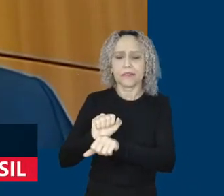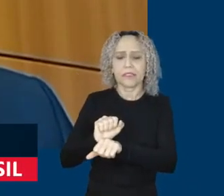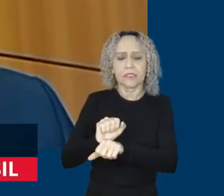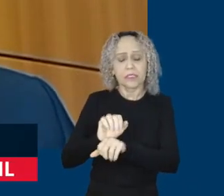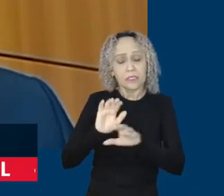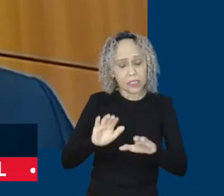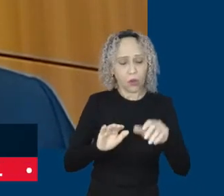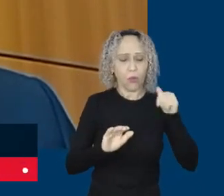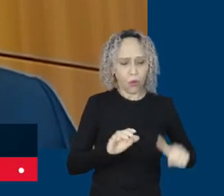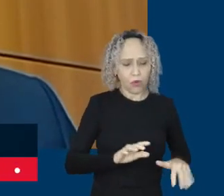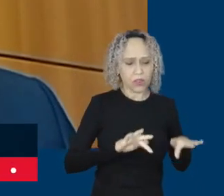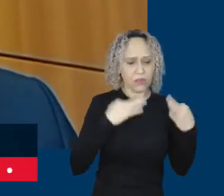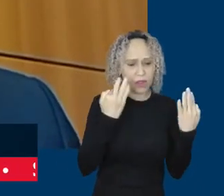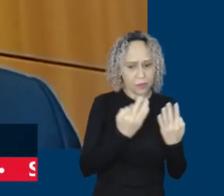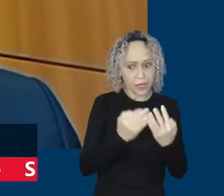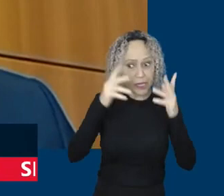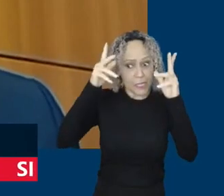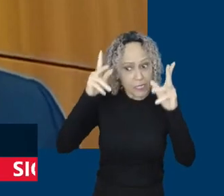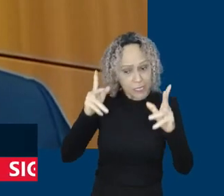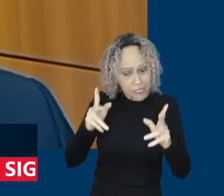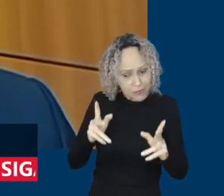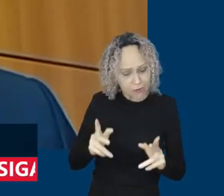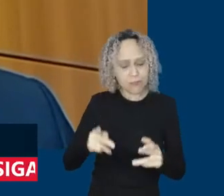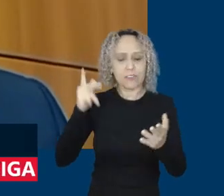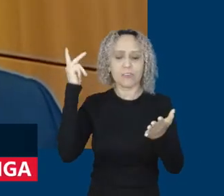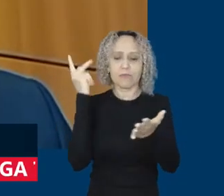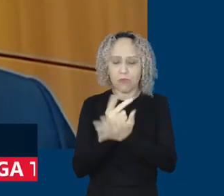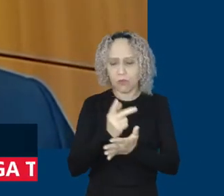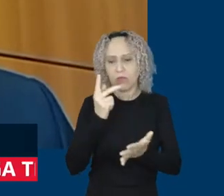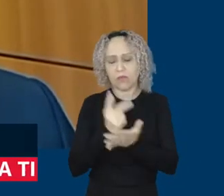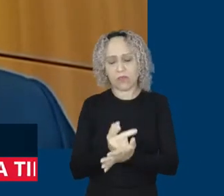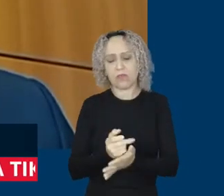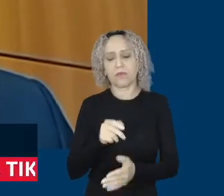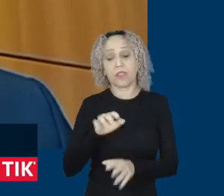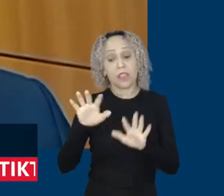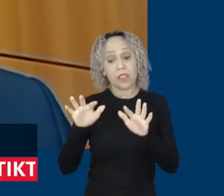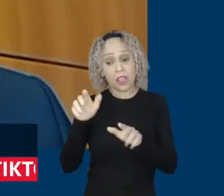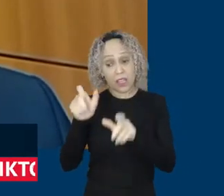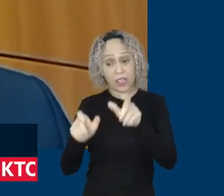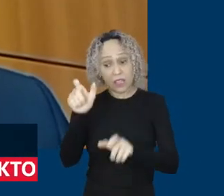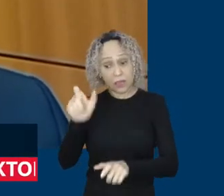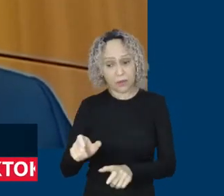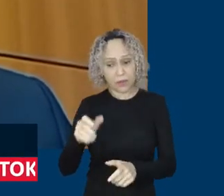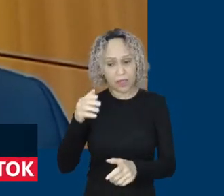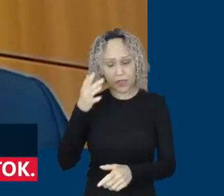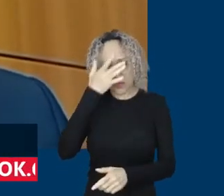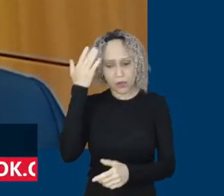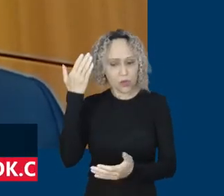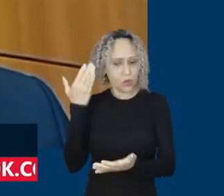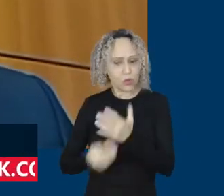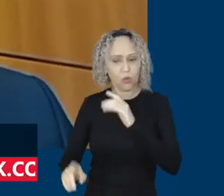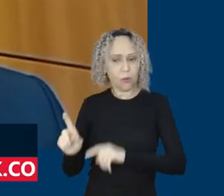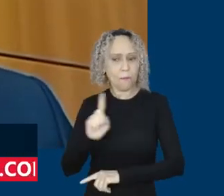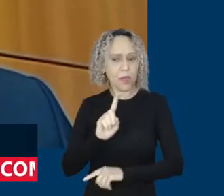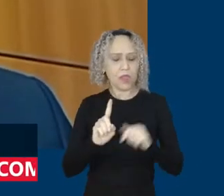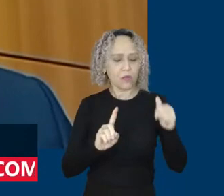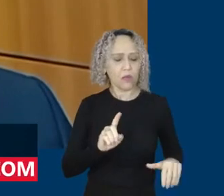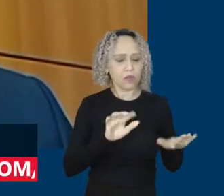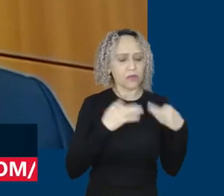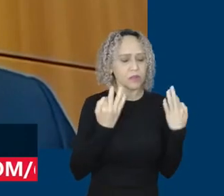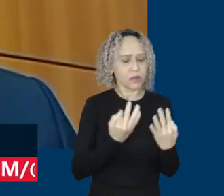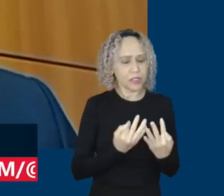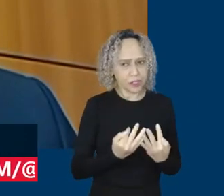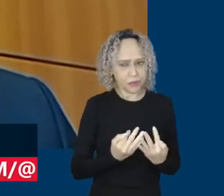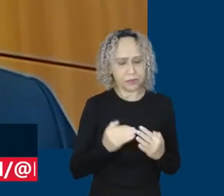muito grande do diálogo e, através do diálogo, a retomada dos direitos. Isso aproxima muito os